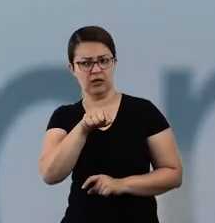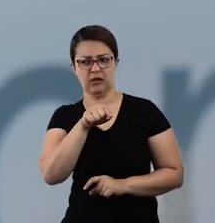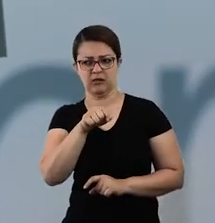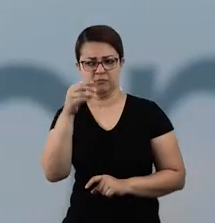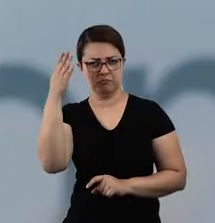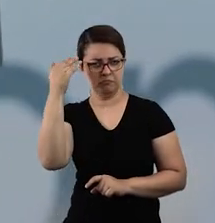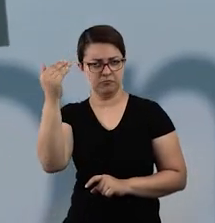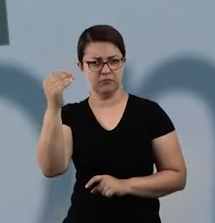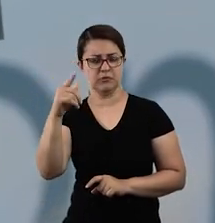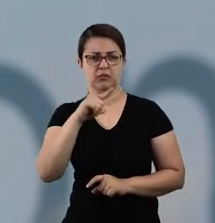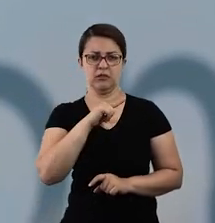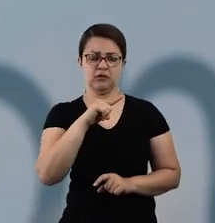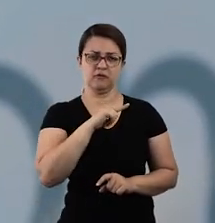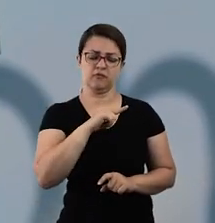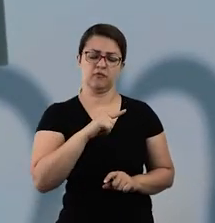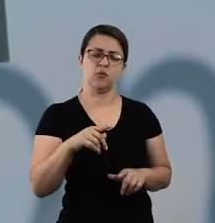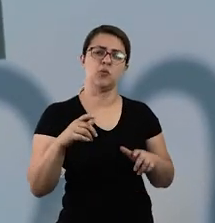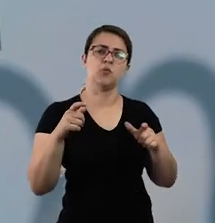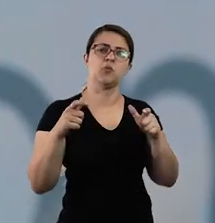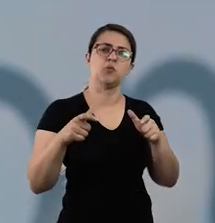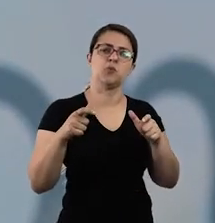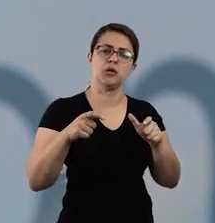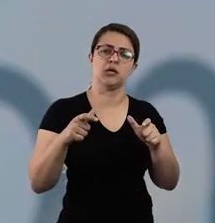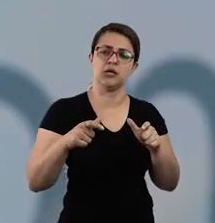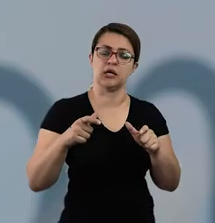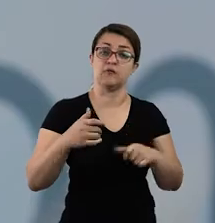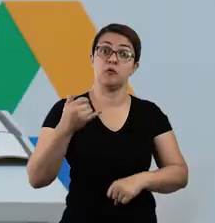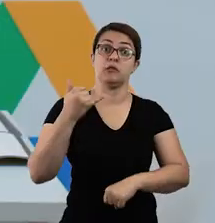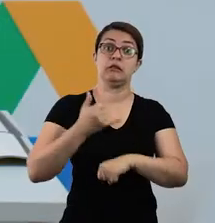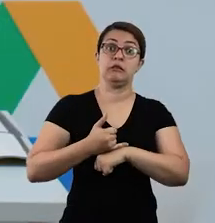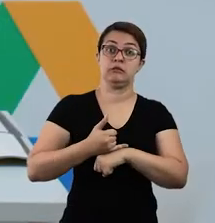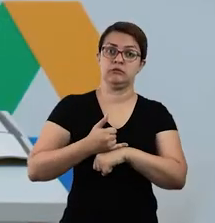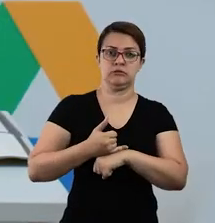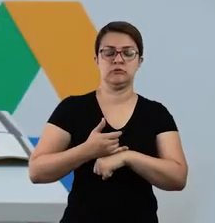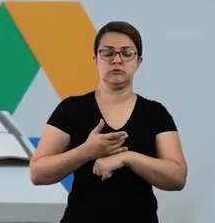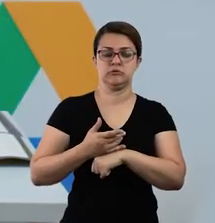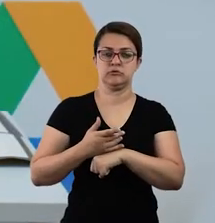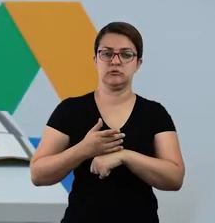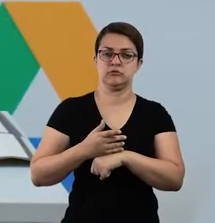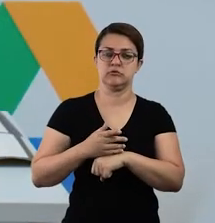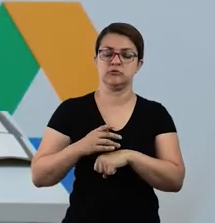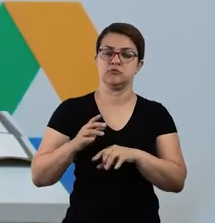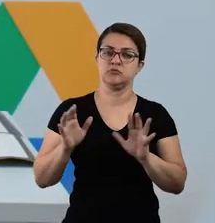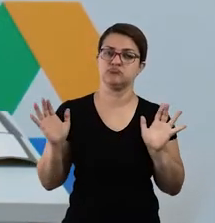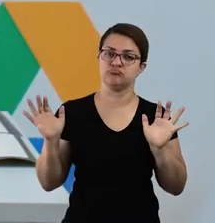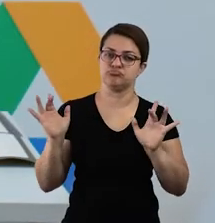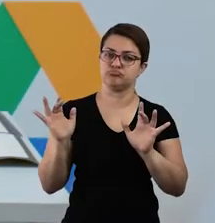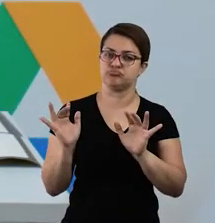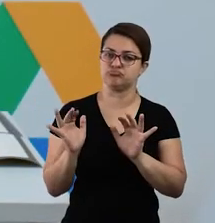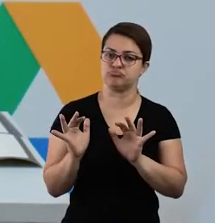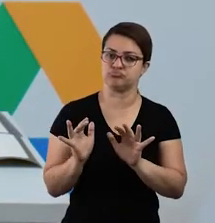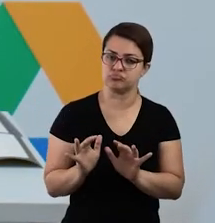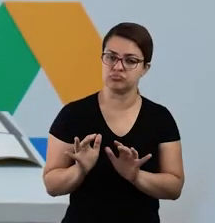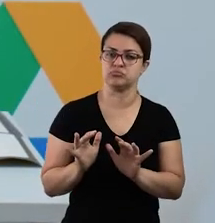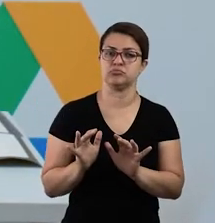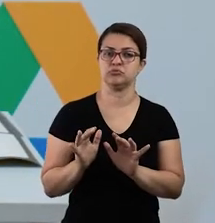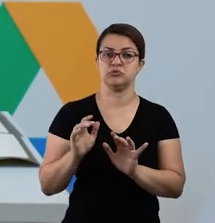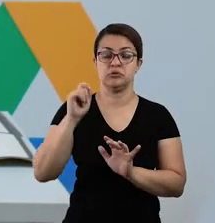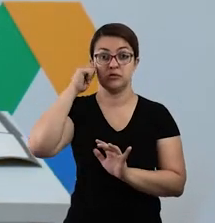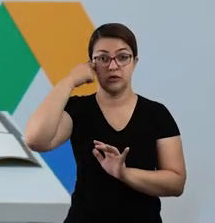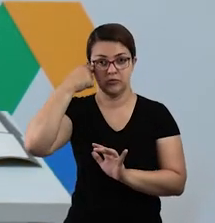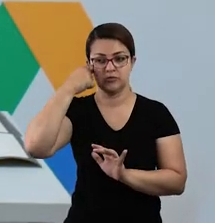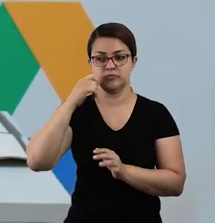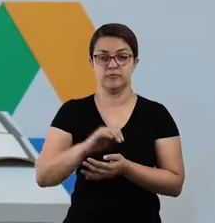concentração de negros e escravos, certo? Ah, e lembrando, não foi só zumbi dos palmares, né?